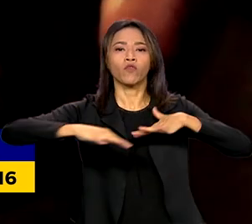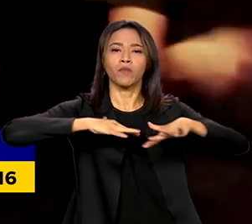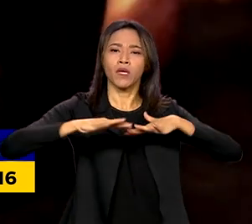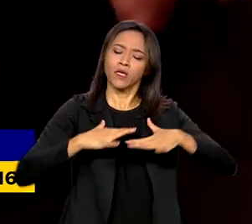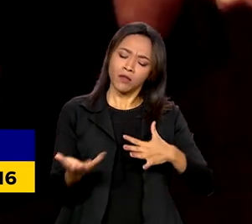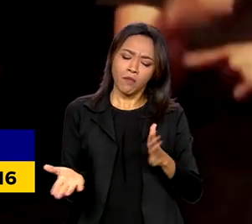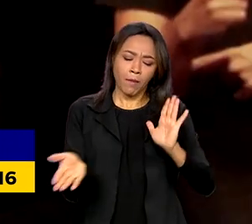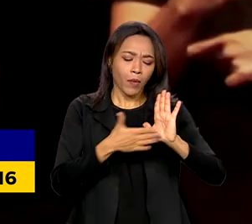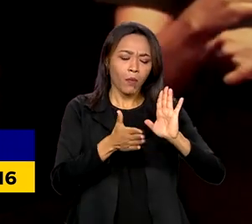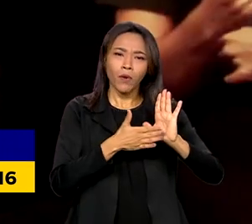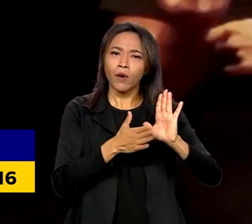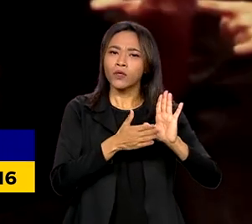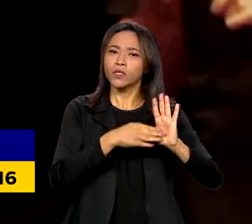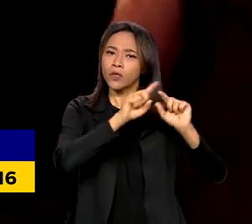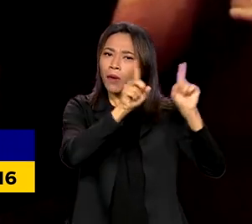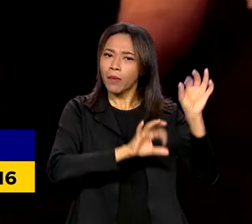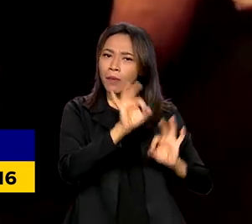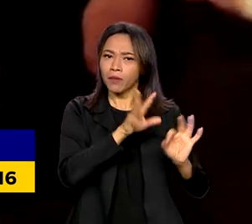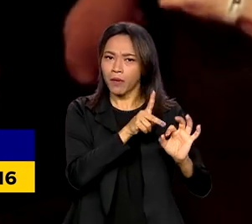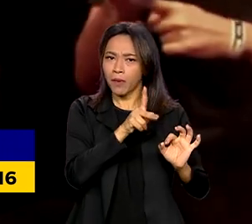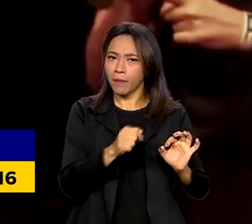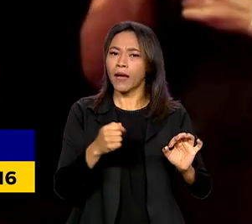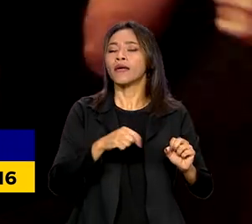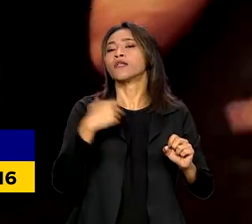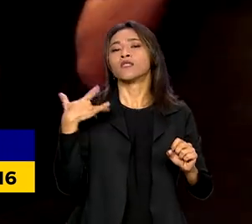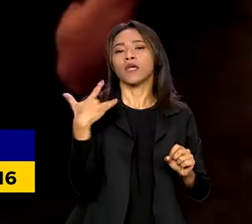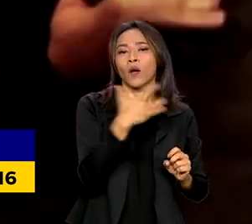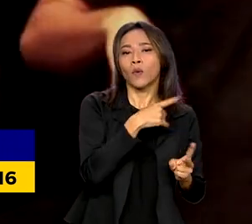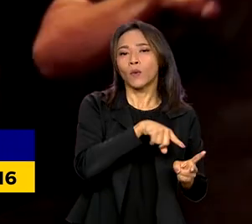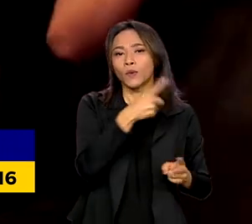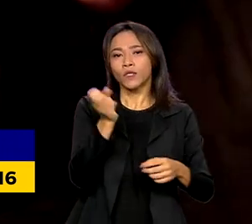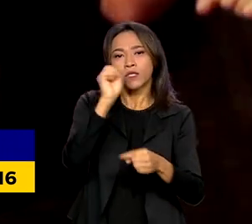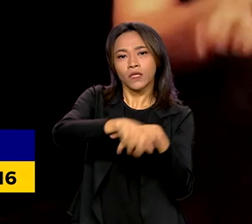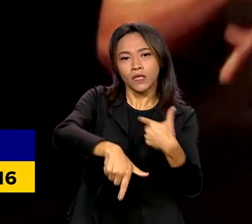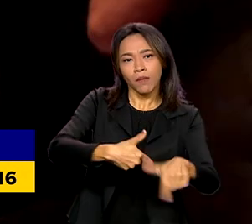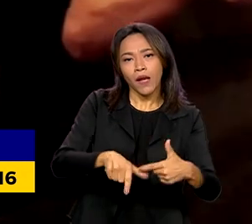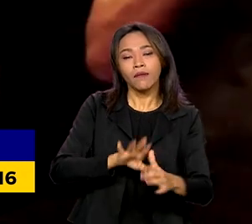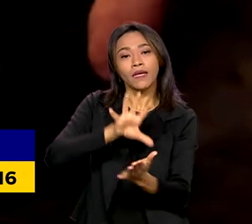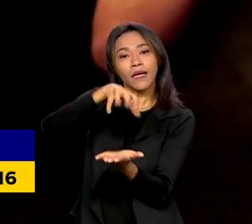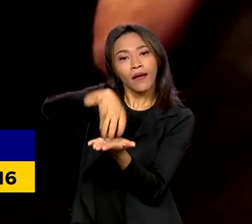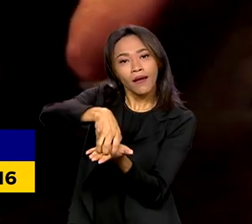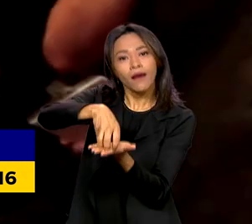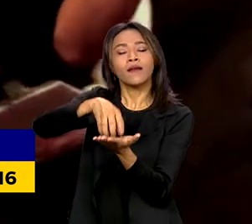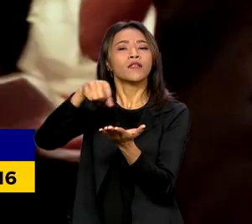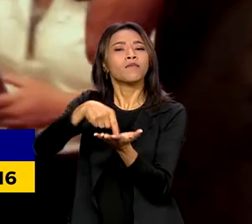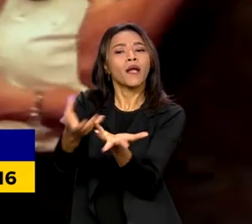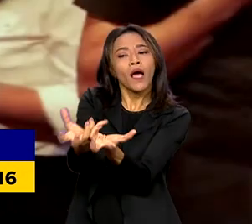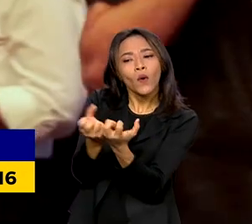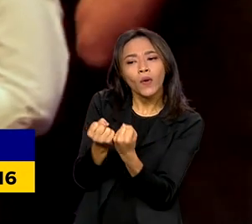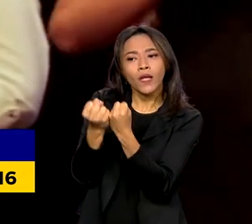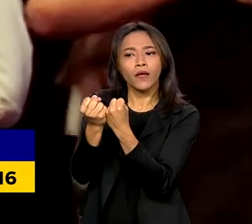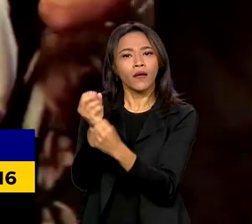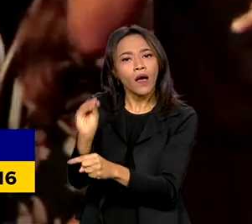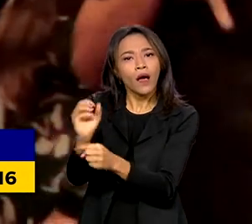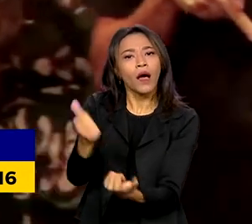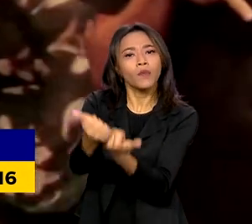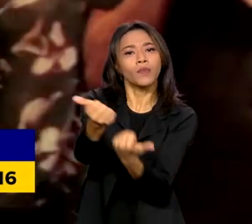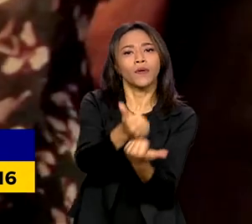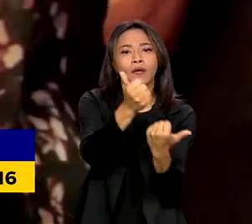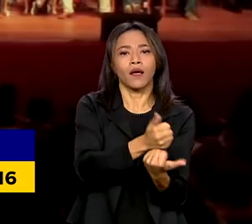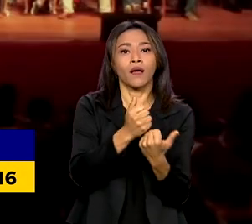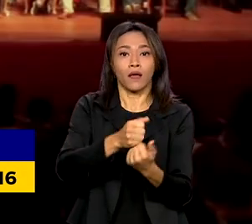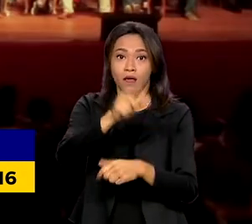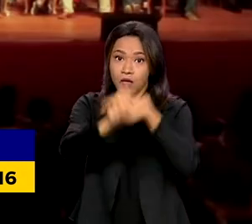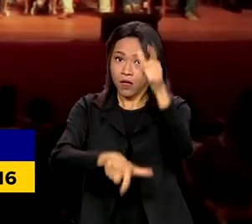PPA propostas relacionadas à saúde, empregabilidade e casas de acolhimentos para a nossa população em situação de vulnerabilidade